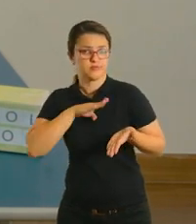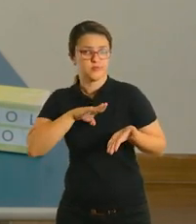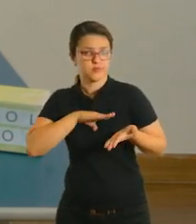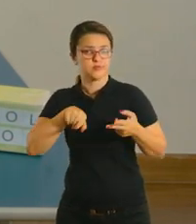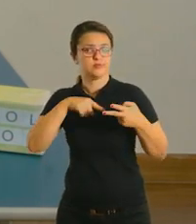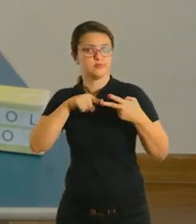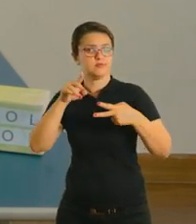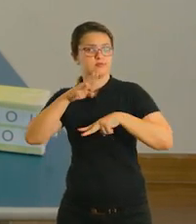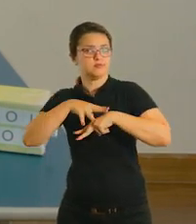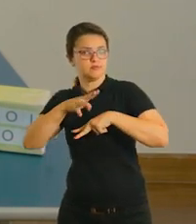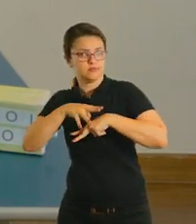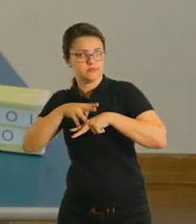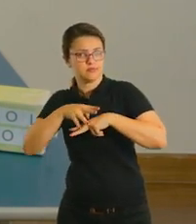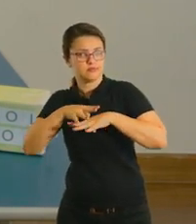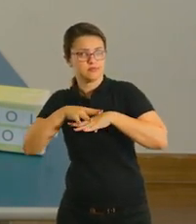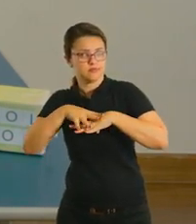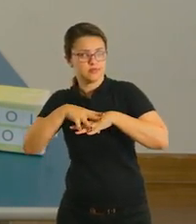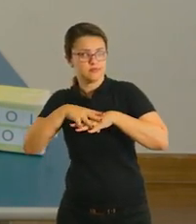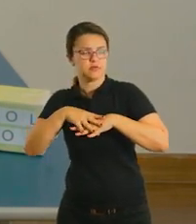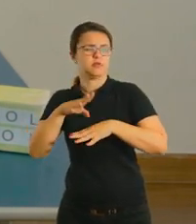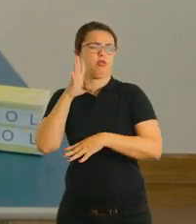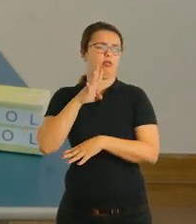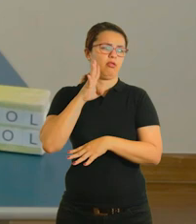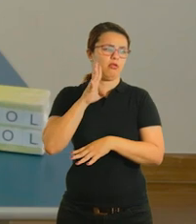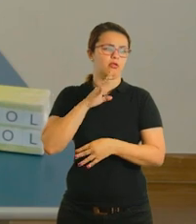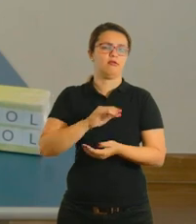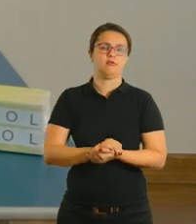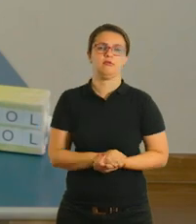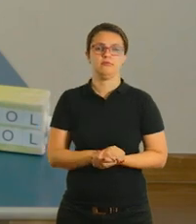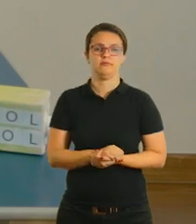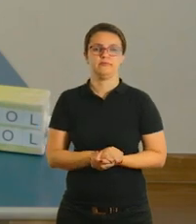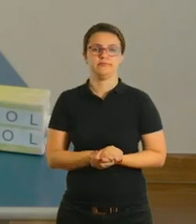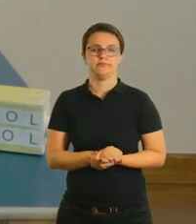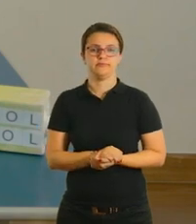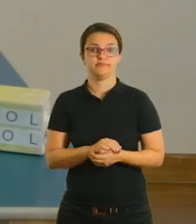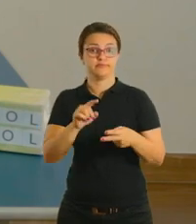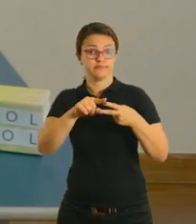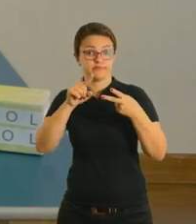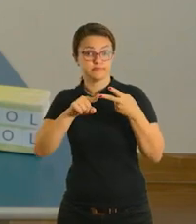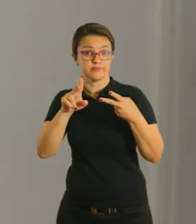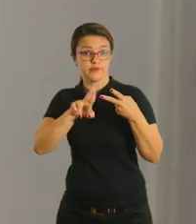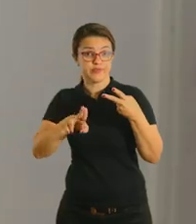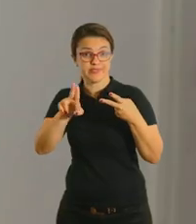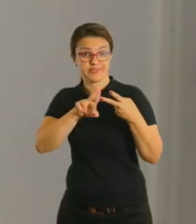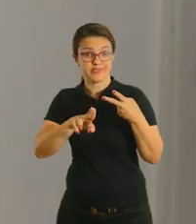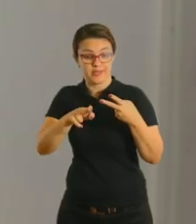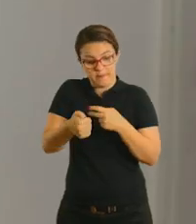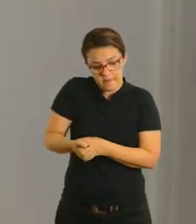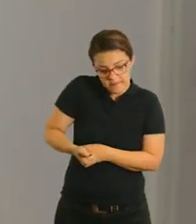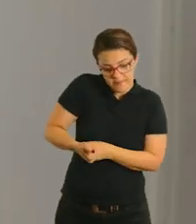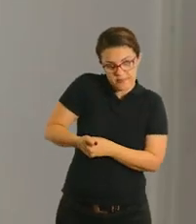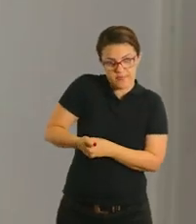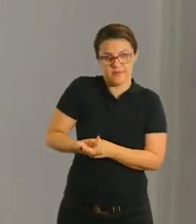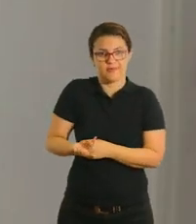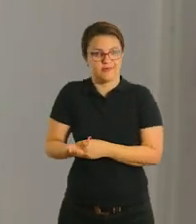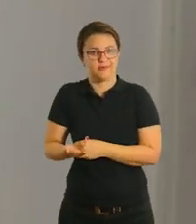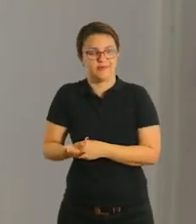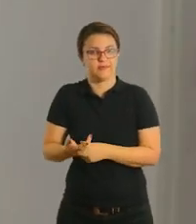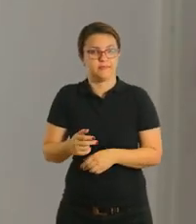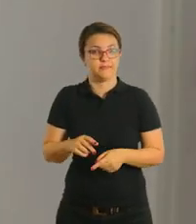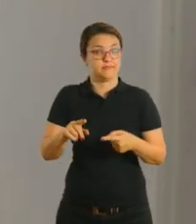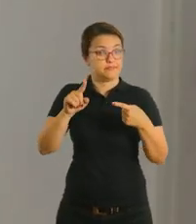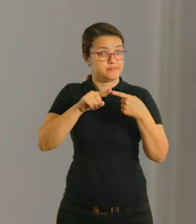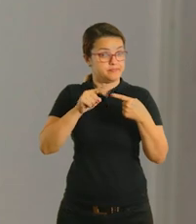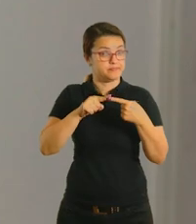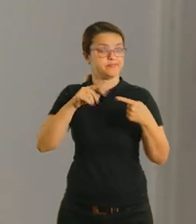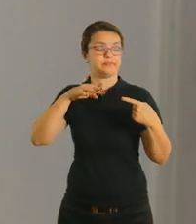outra de matemática, bem legal, as duas utilizando a bolinha de gude. Eu vou começar pela atividade de língua